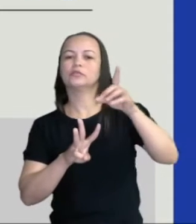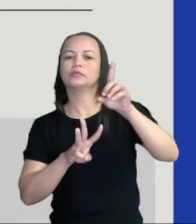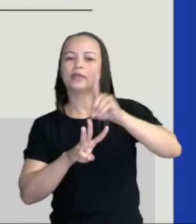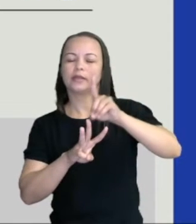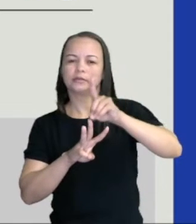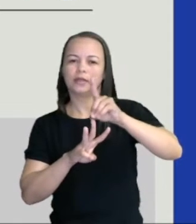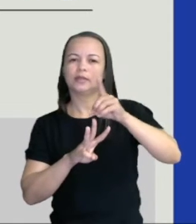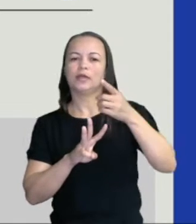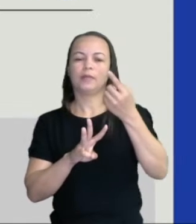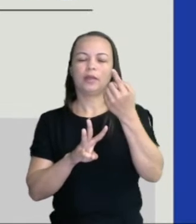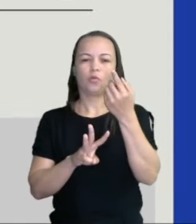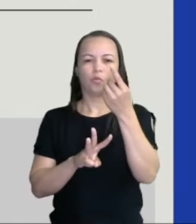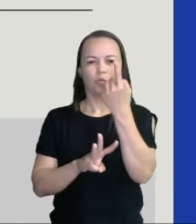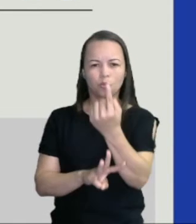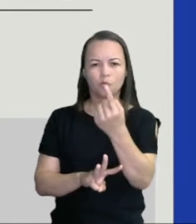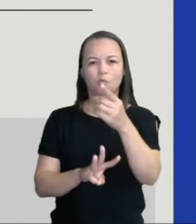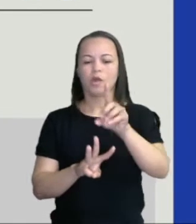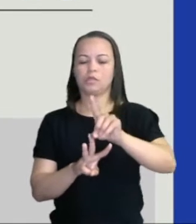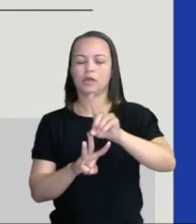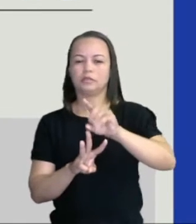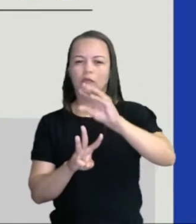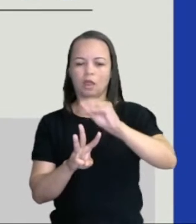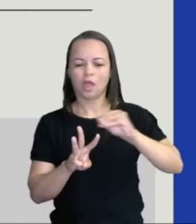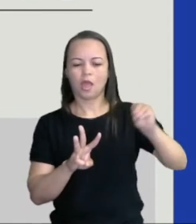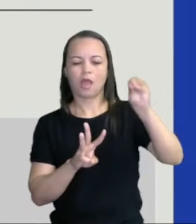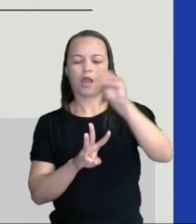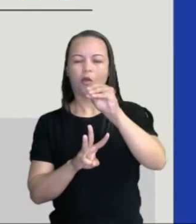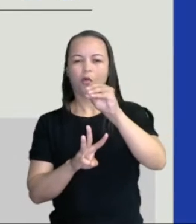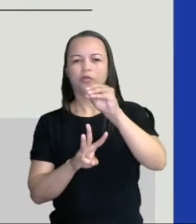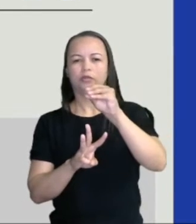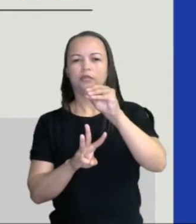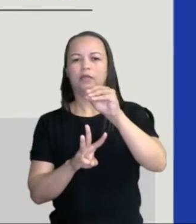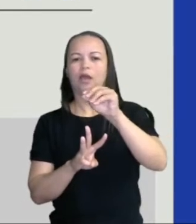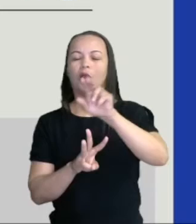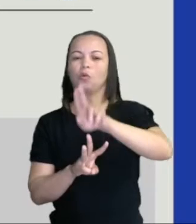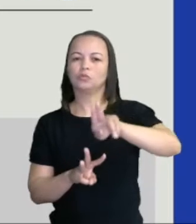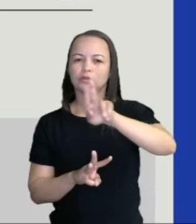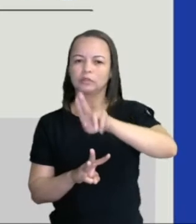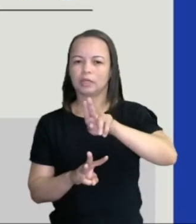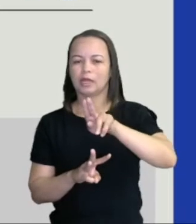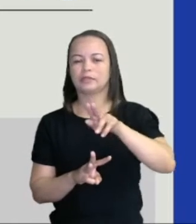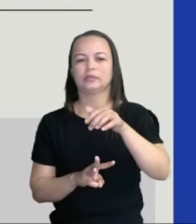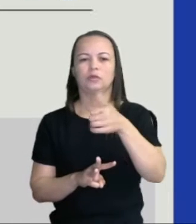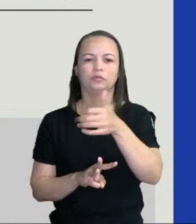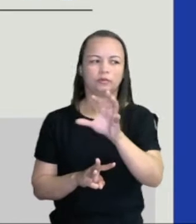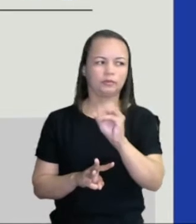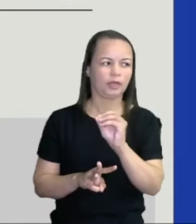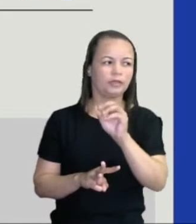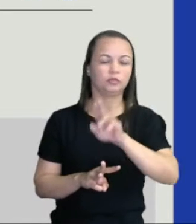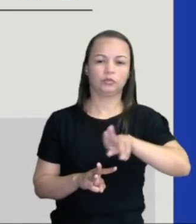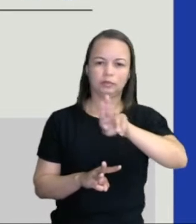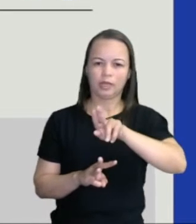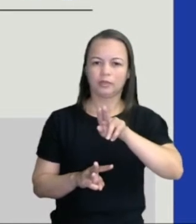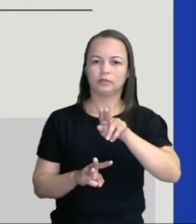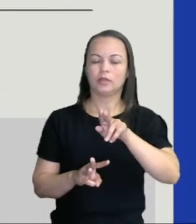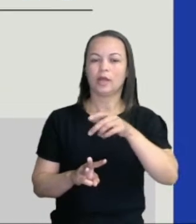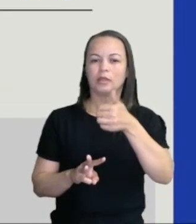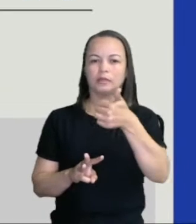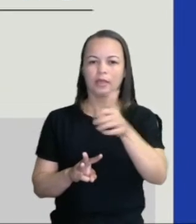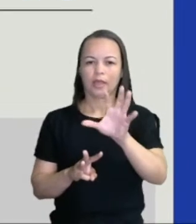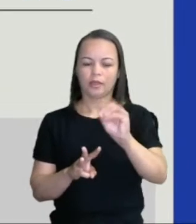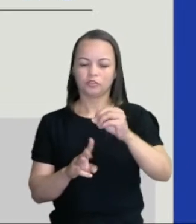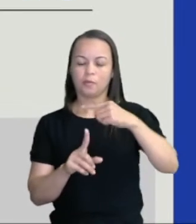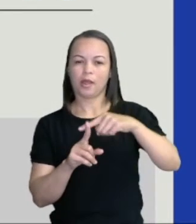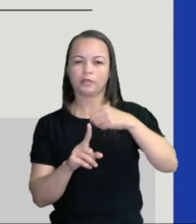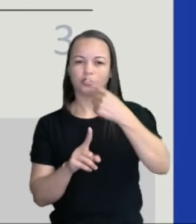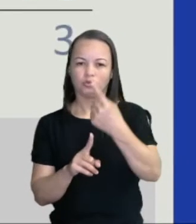dezena, levo lá para a ordem das unidades, que aí são 10 unidades. 10 mais 1, 11. Faço